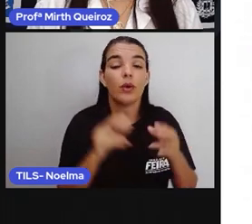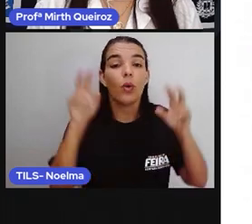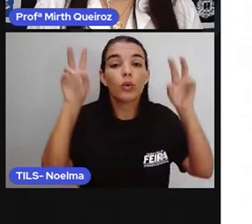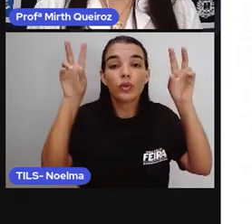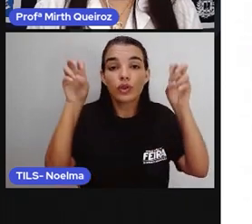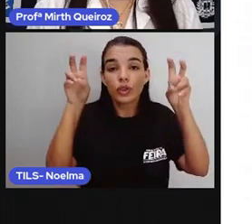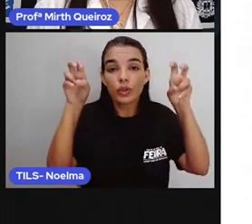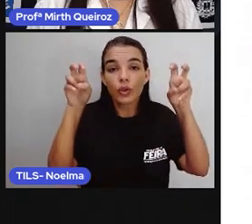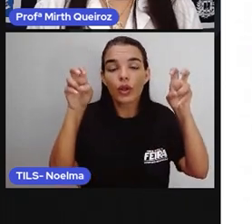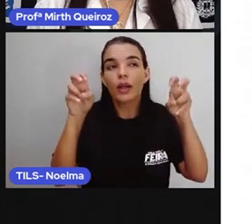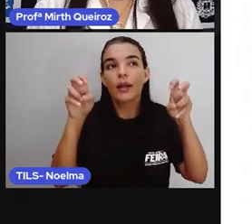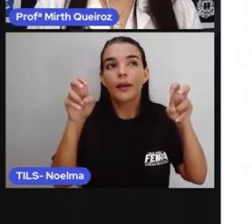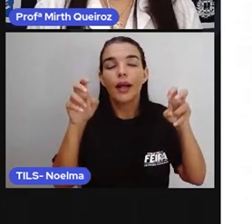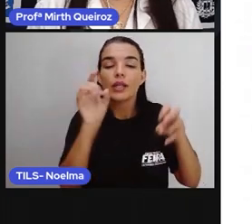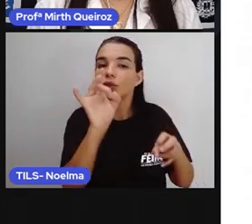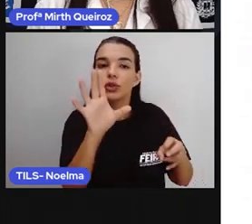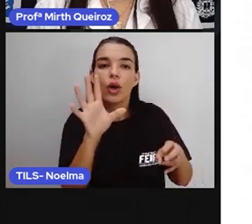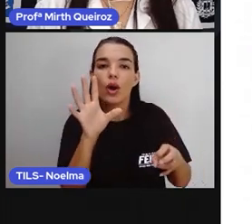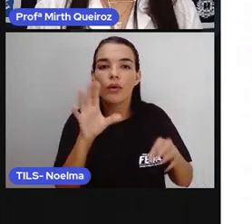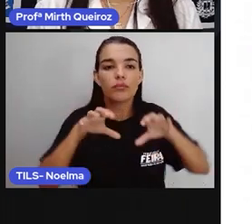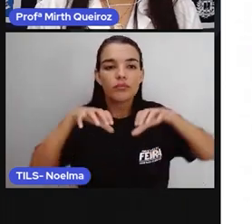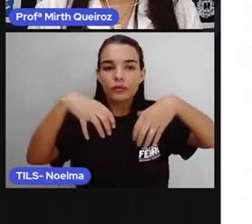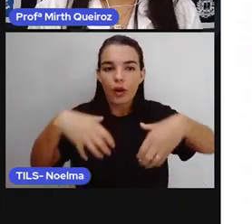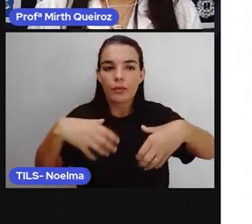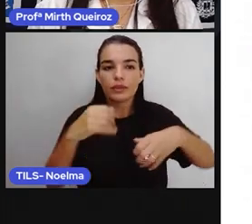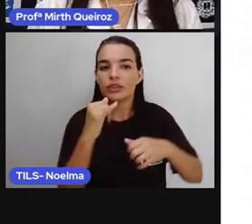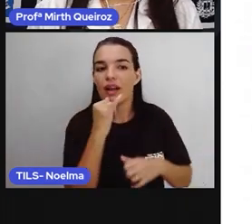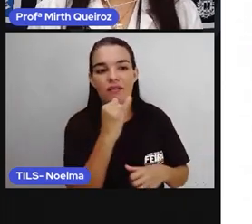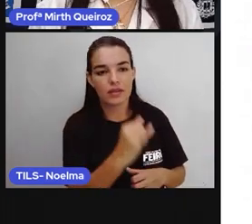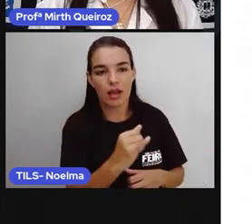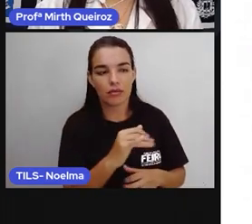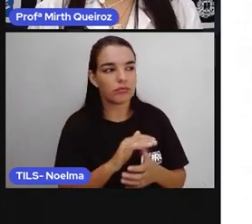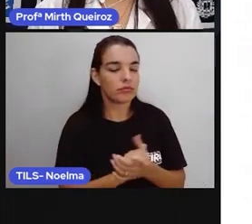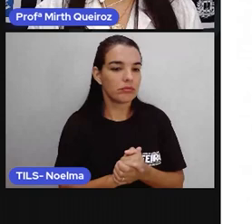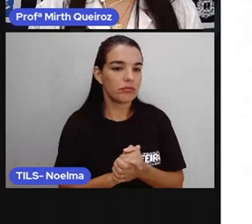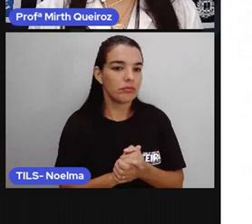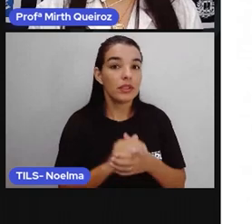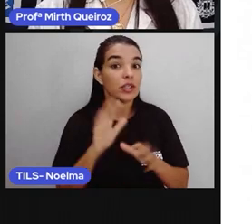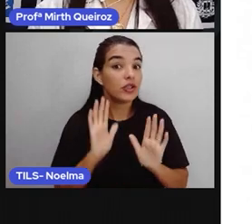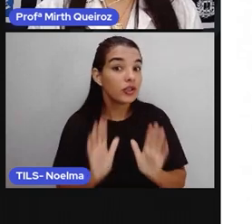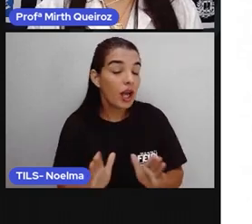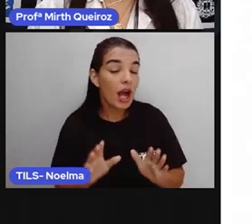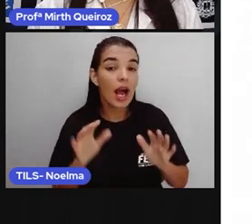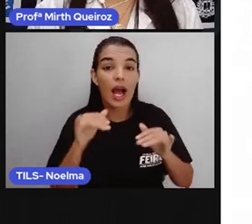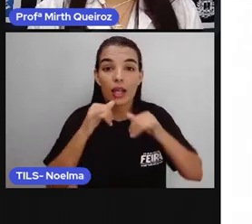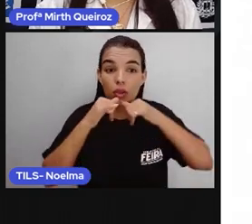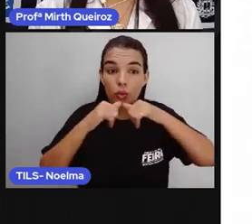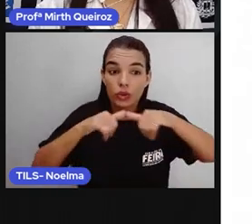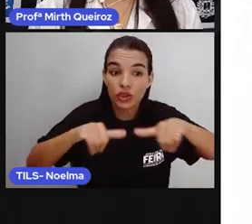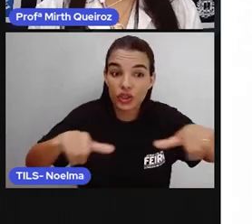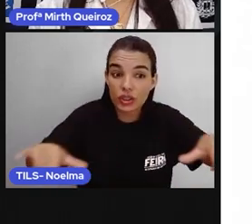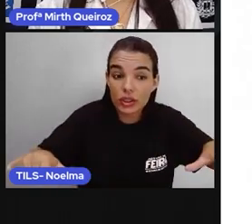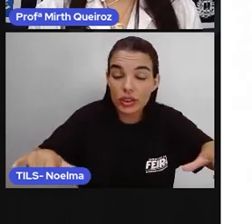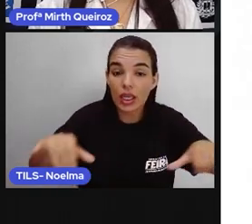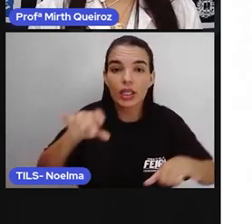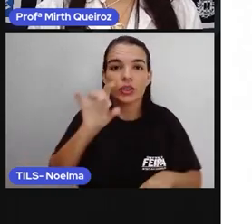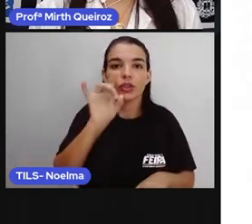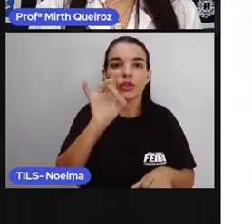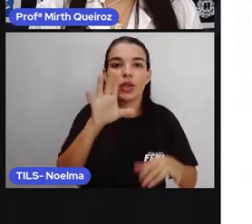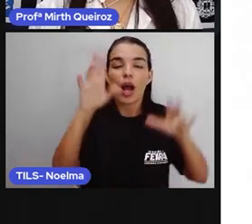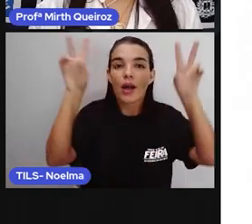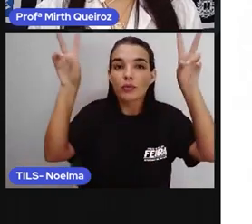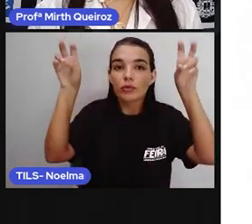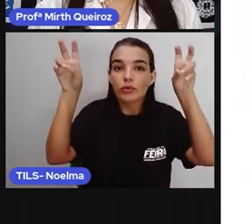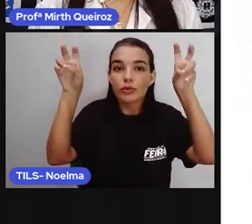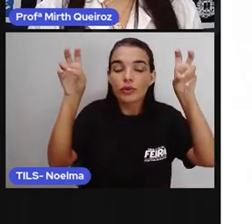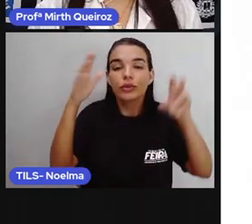de chamar, mas que te deixa curioso para saber o que é. A notícia, não. A notícia, logo ali no título, você já